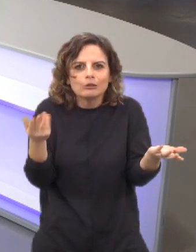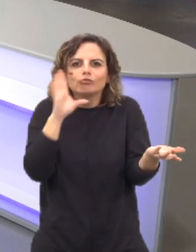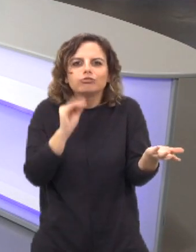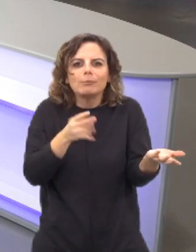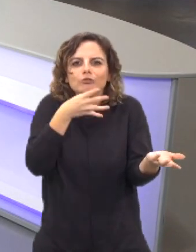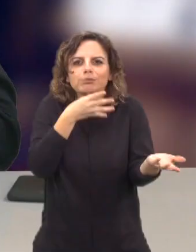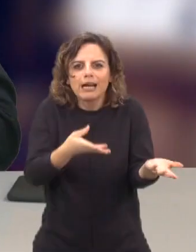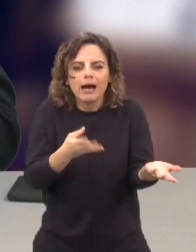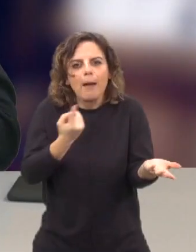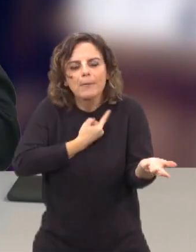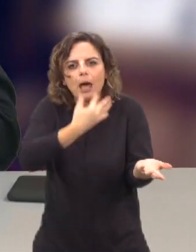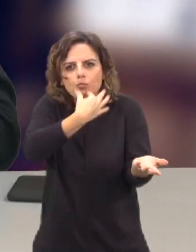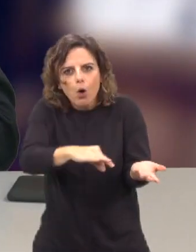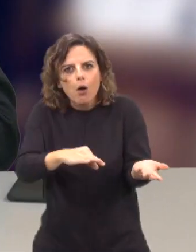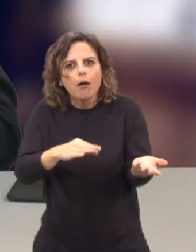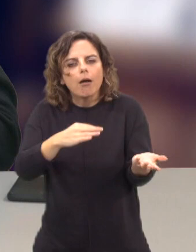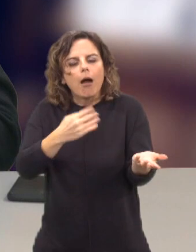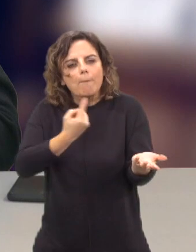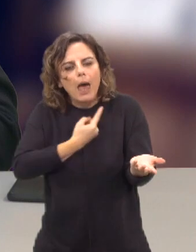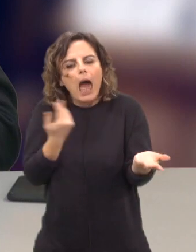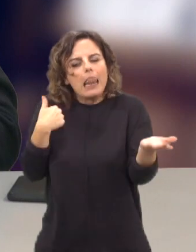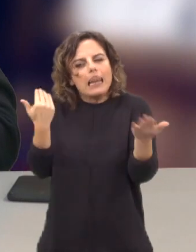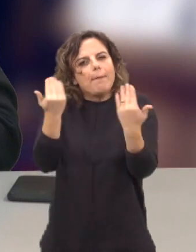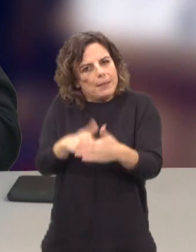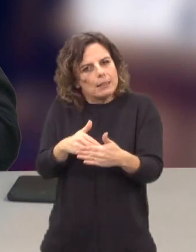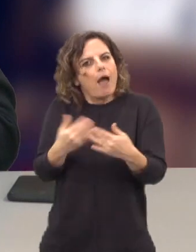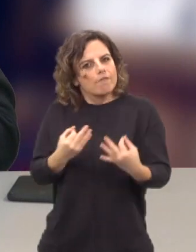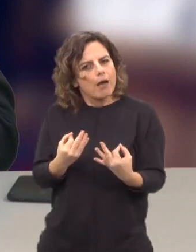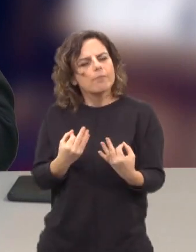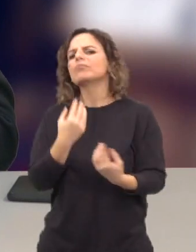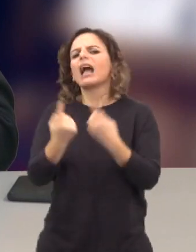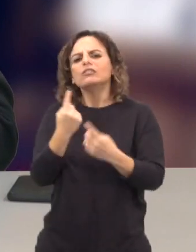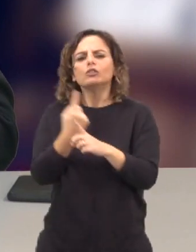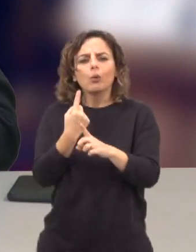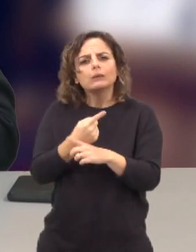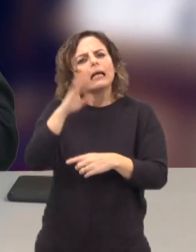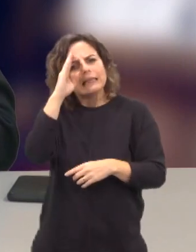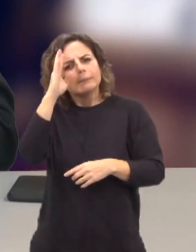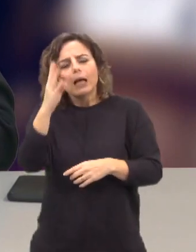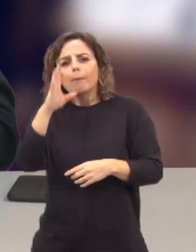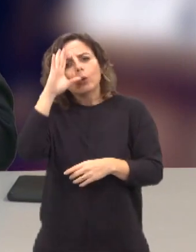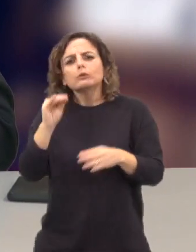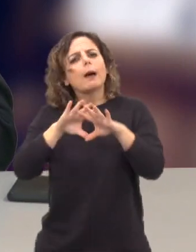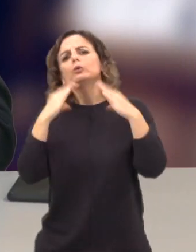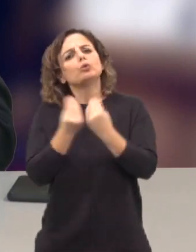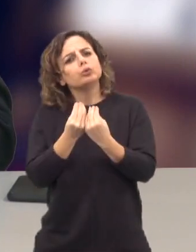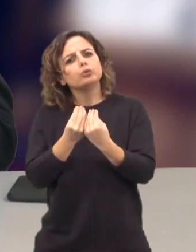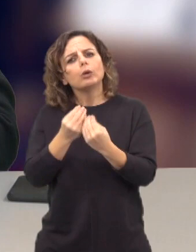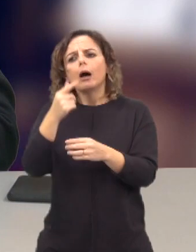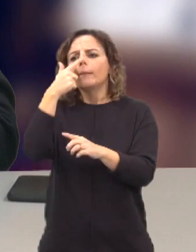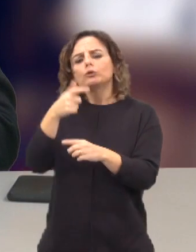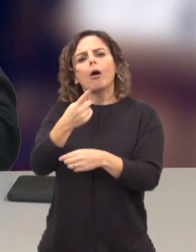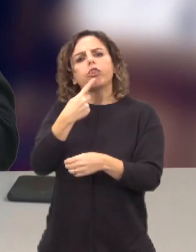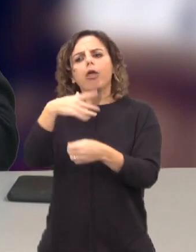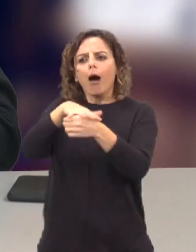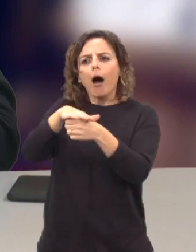ter a humildade, a modéstia, de perceber, mesmo quando se sabe alguma coisa que não se sabe tudo, que é preciso perguntar a quem sabe,